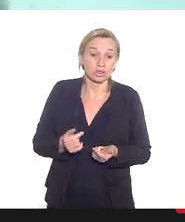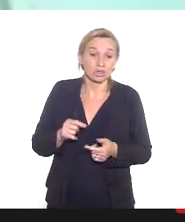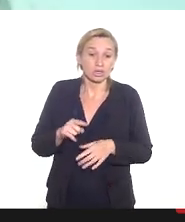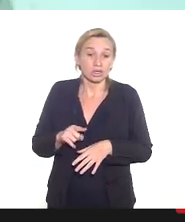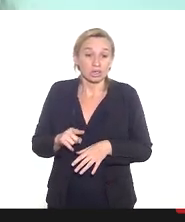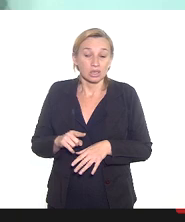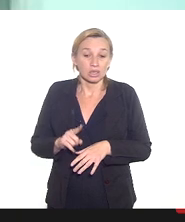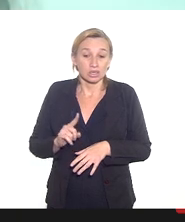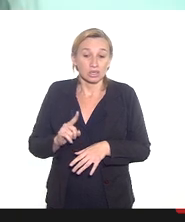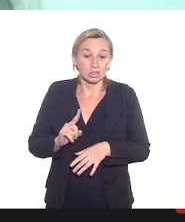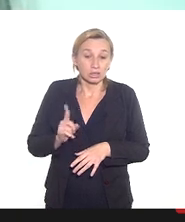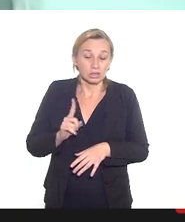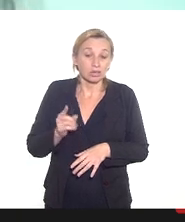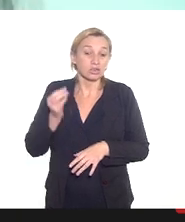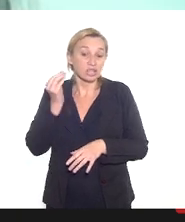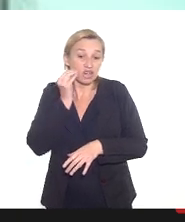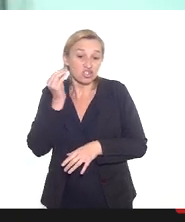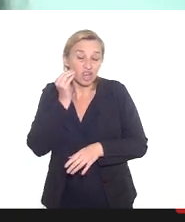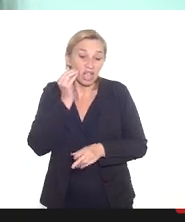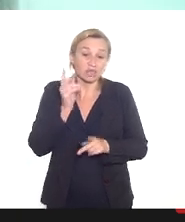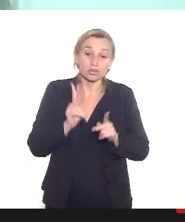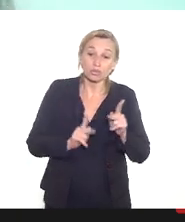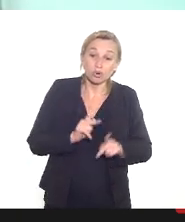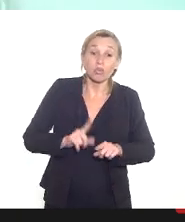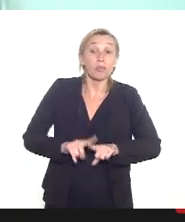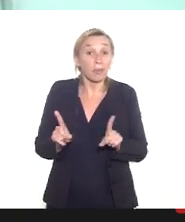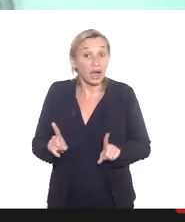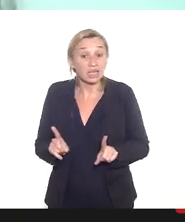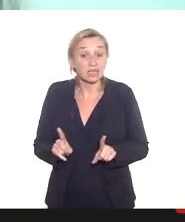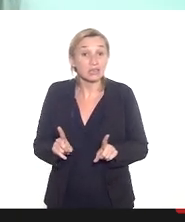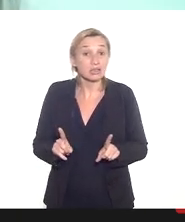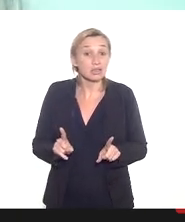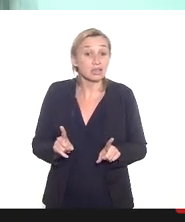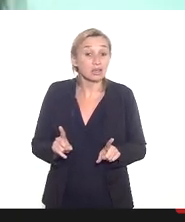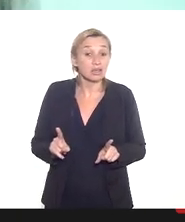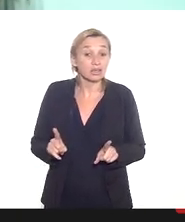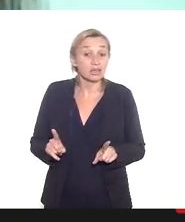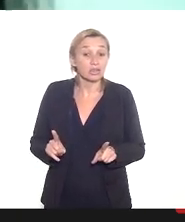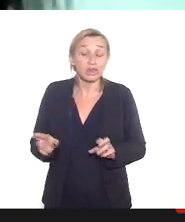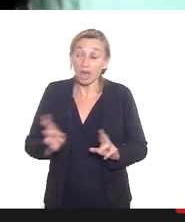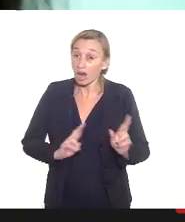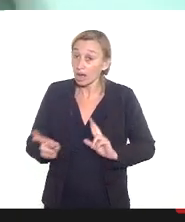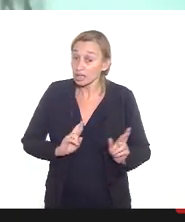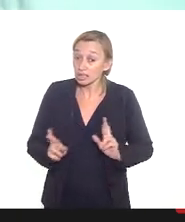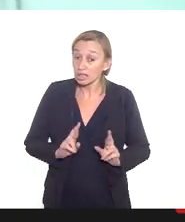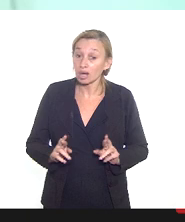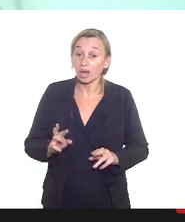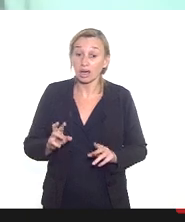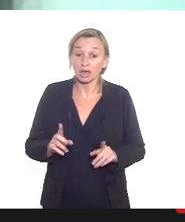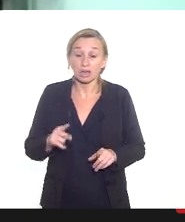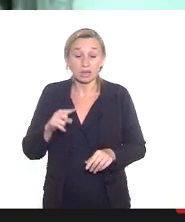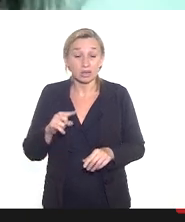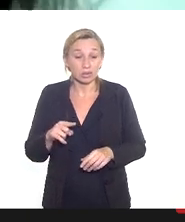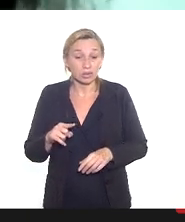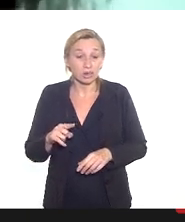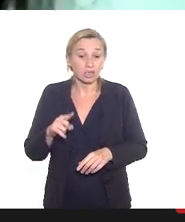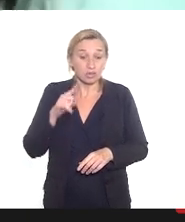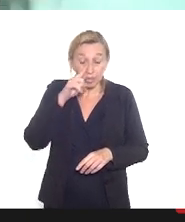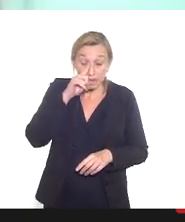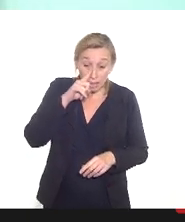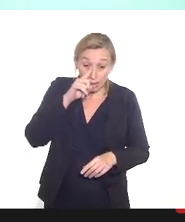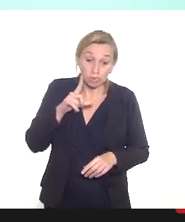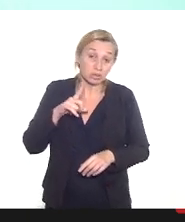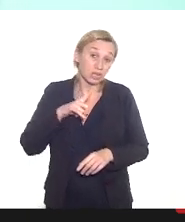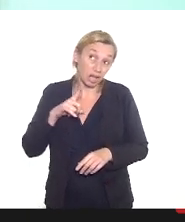terem sido ainda testados na população mas que não mas em relação a riscos tanto benefícios quanto a